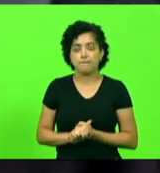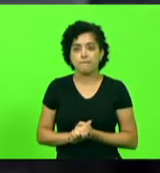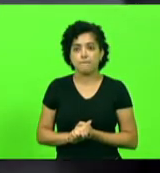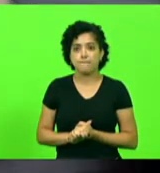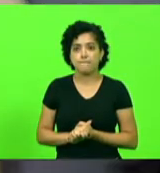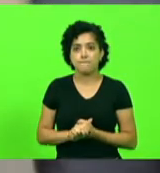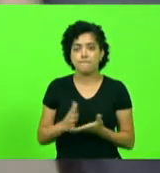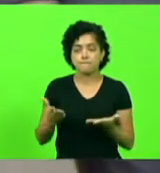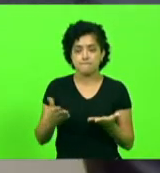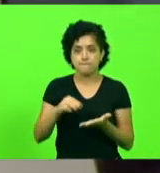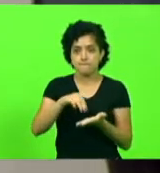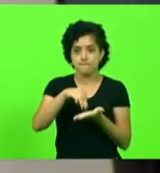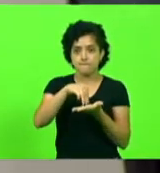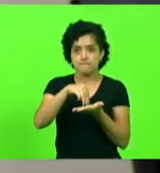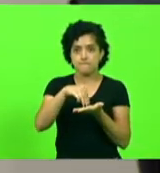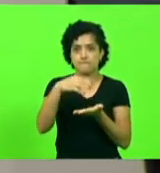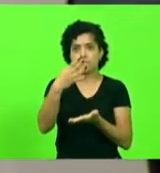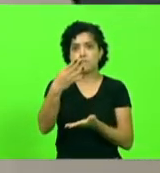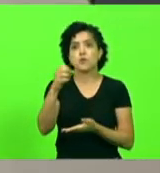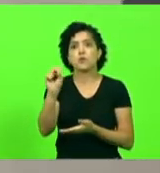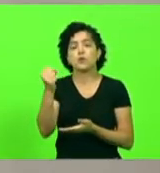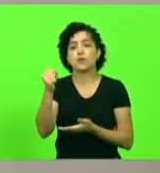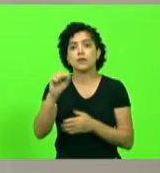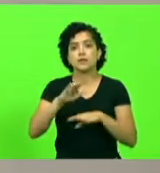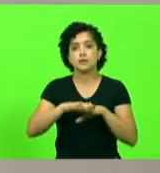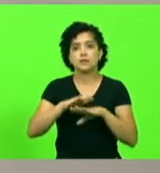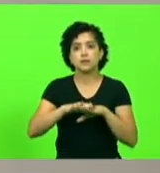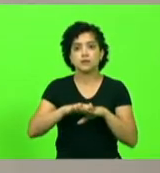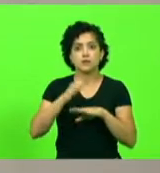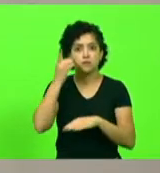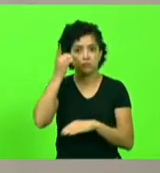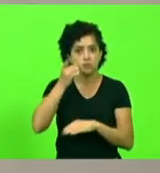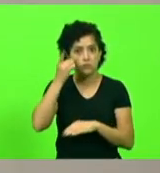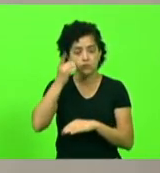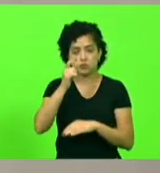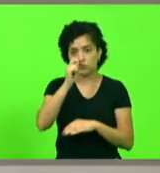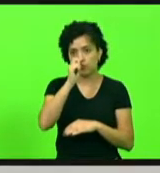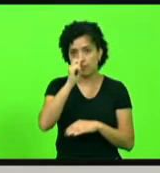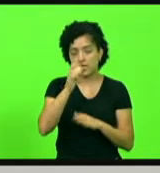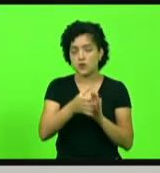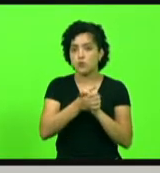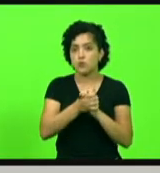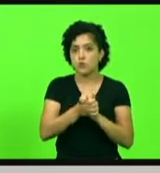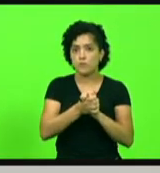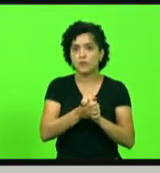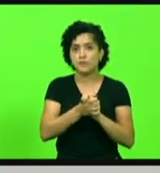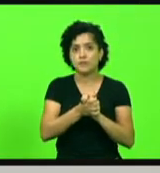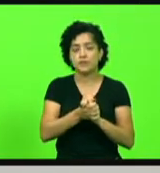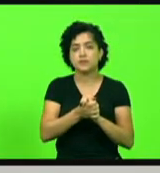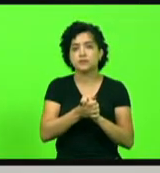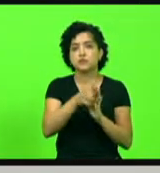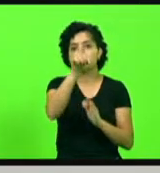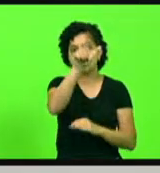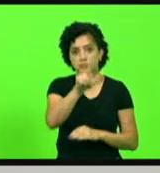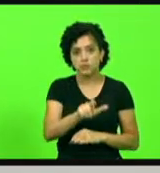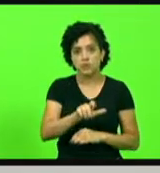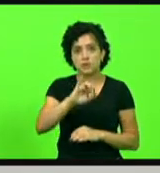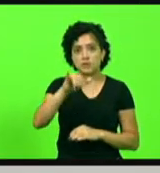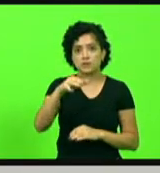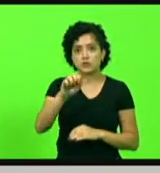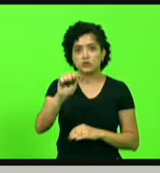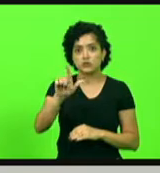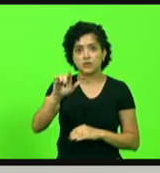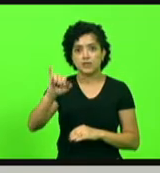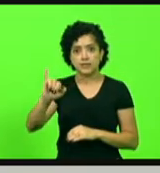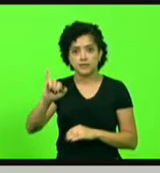Moção de número 48. Autor, deputado João Amin. Cumprimentando o senhor Jali Meirinho.